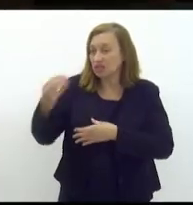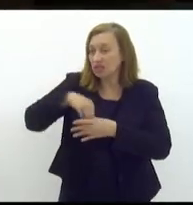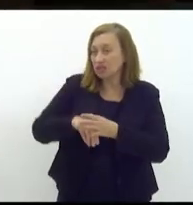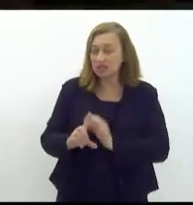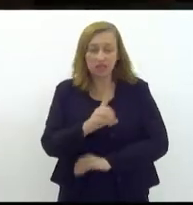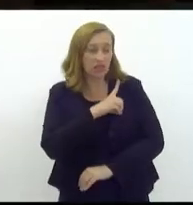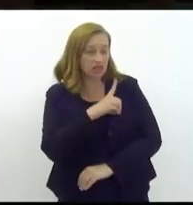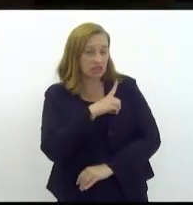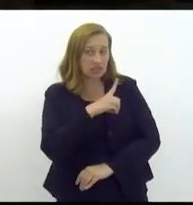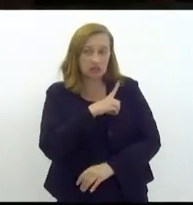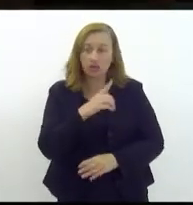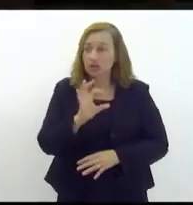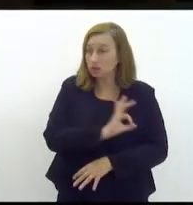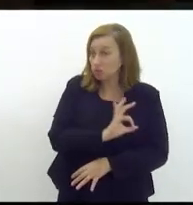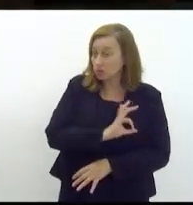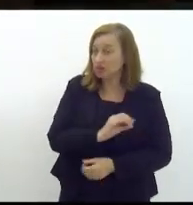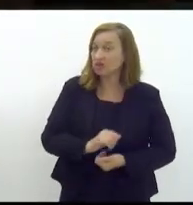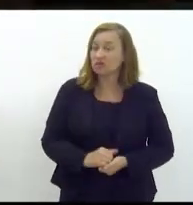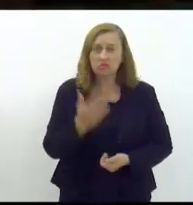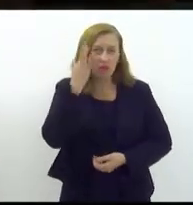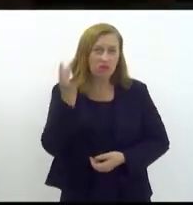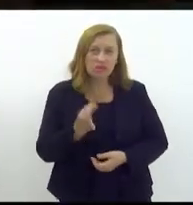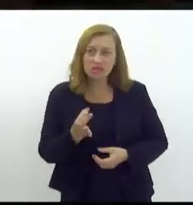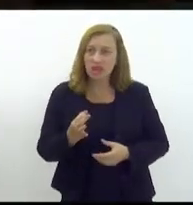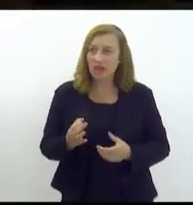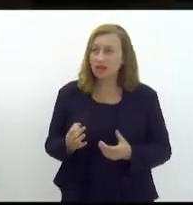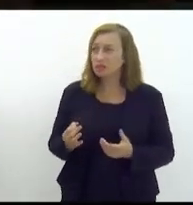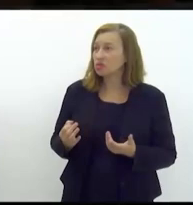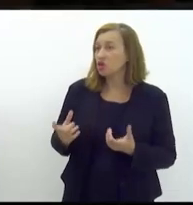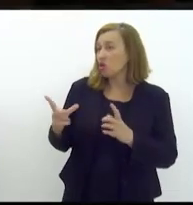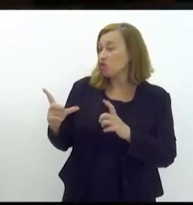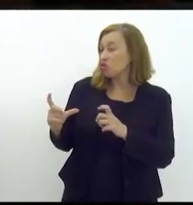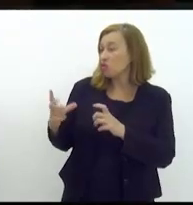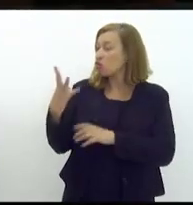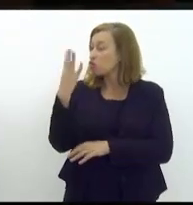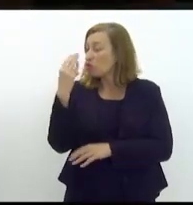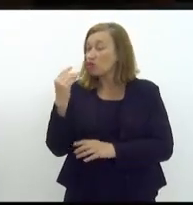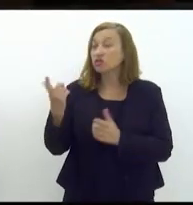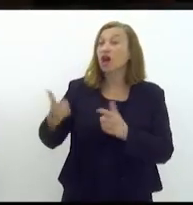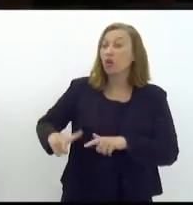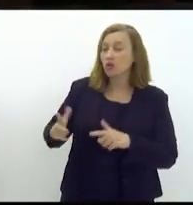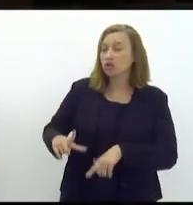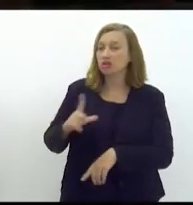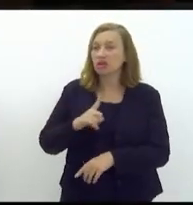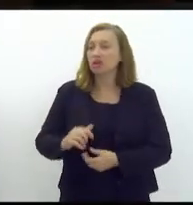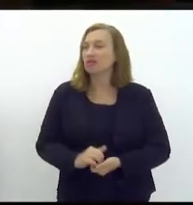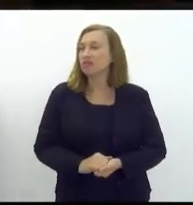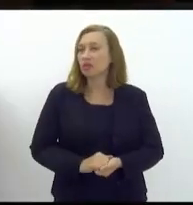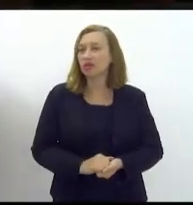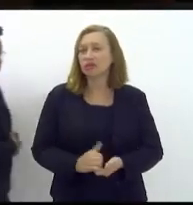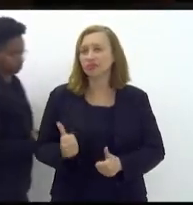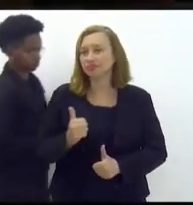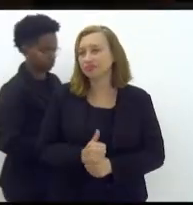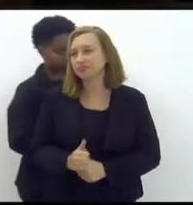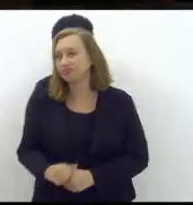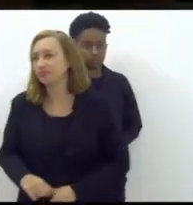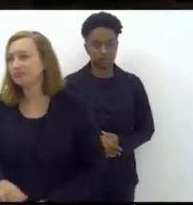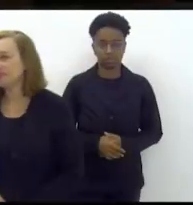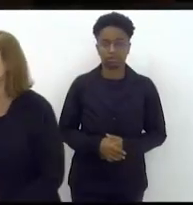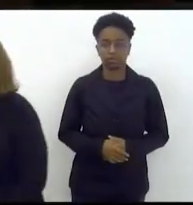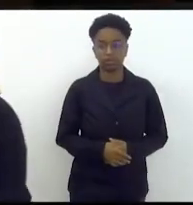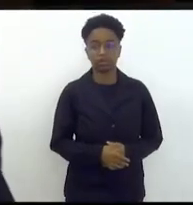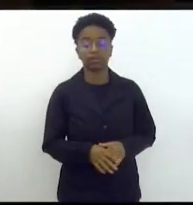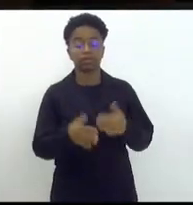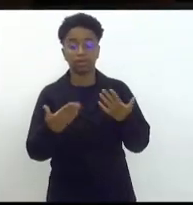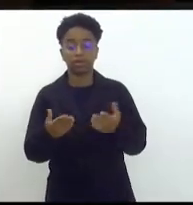delegacias de polícia que a gente não sabe de onde vieram essas fotos então coloca fotos de suspeitos retiradas inclusive